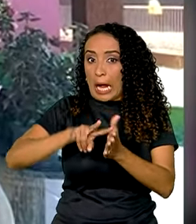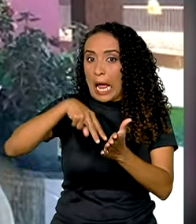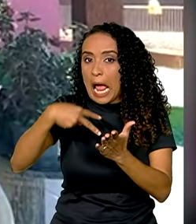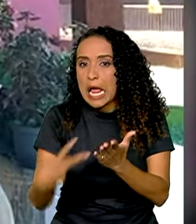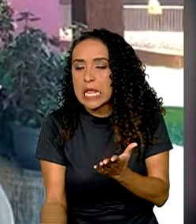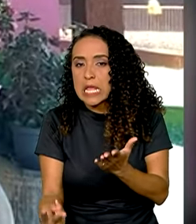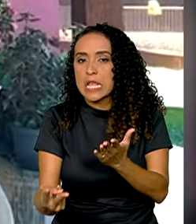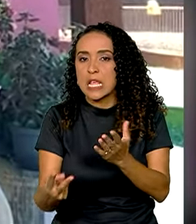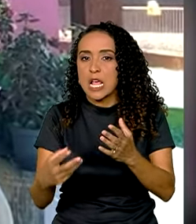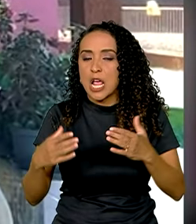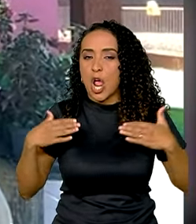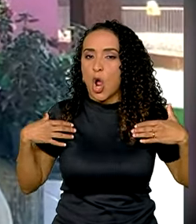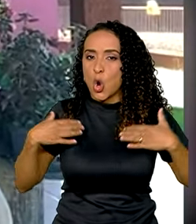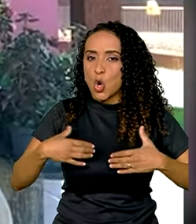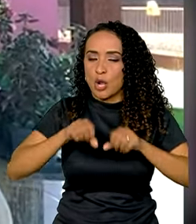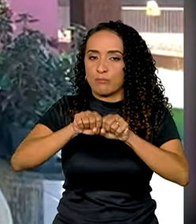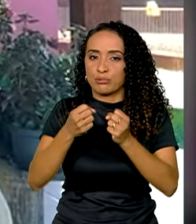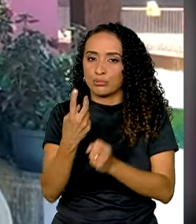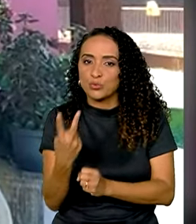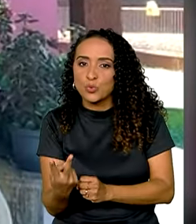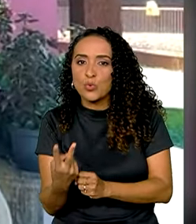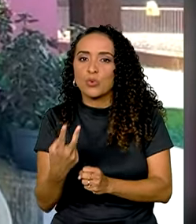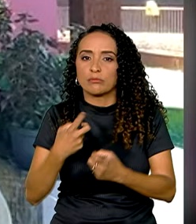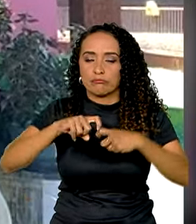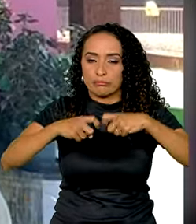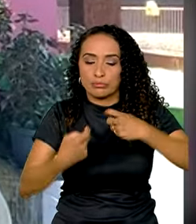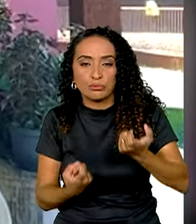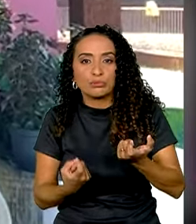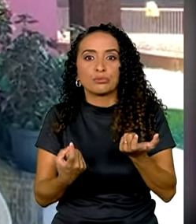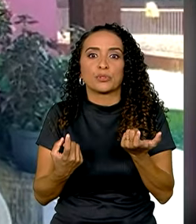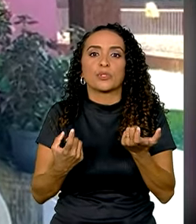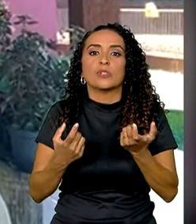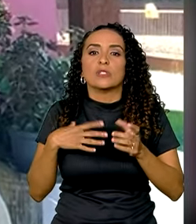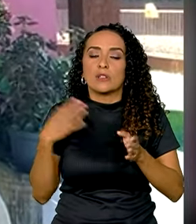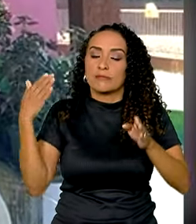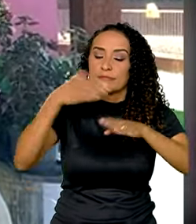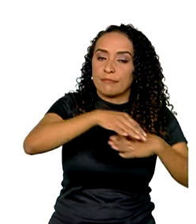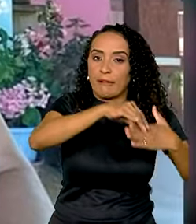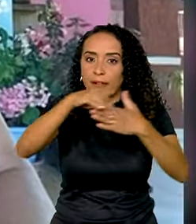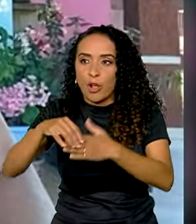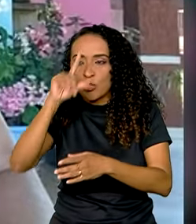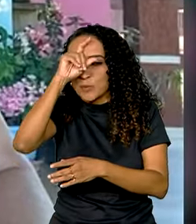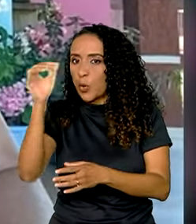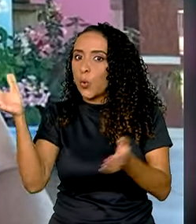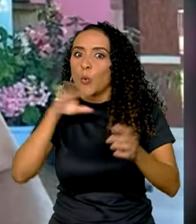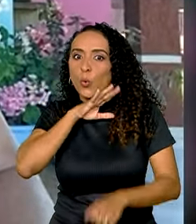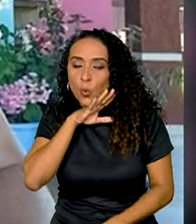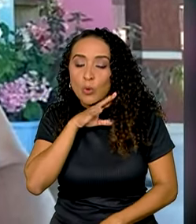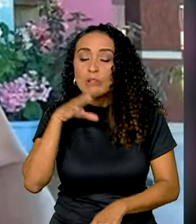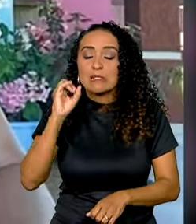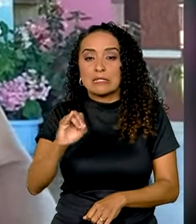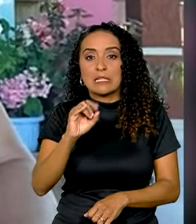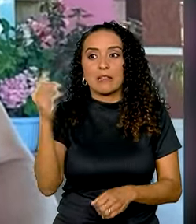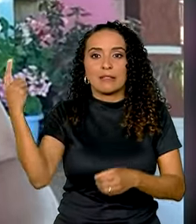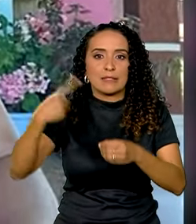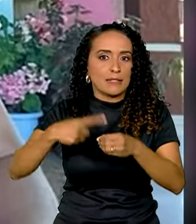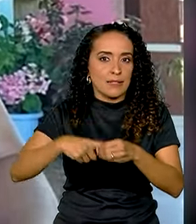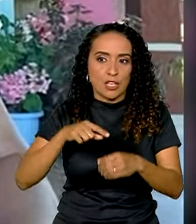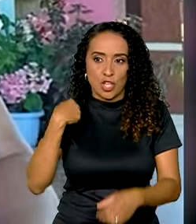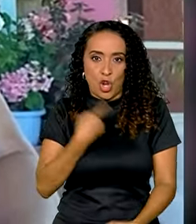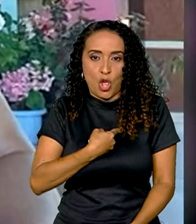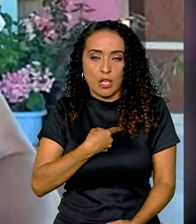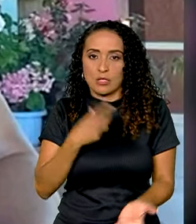costelas e aí então já o deslocamento para a gente ir para o hospital já é terrível. Se for assim na cidade da gente,